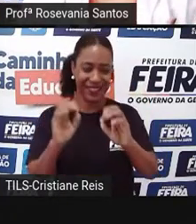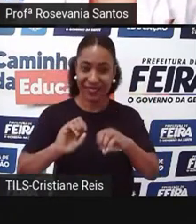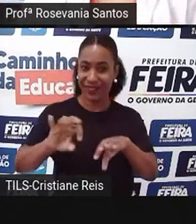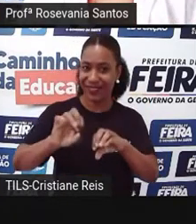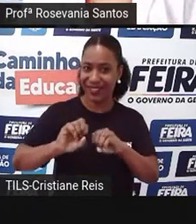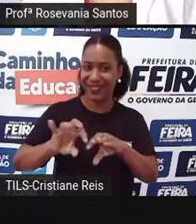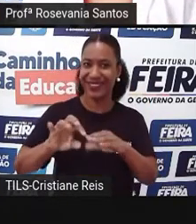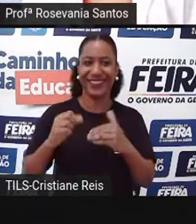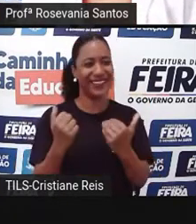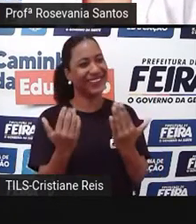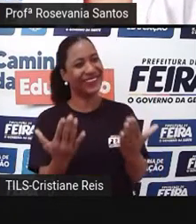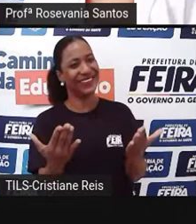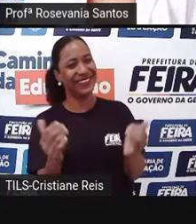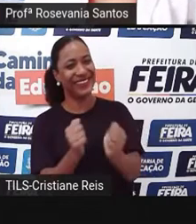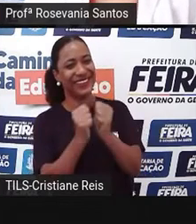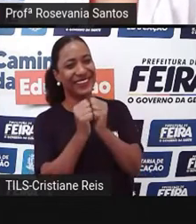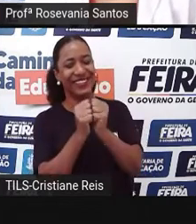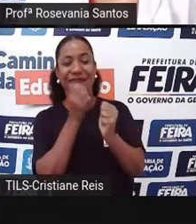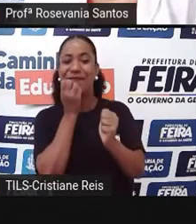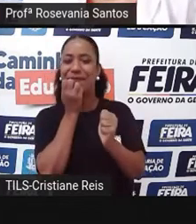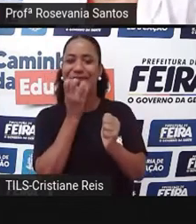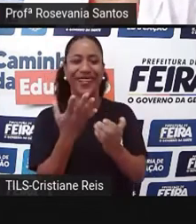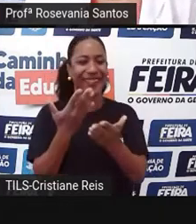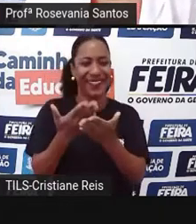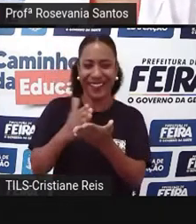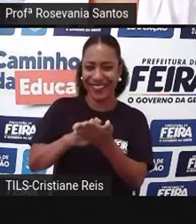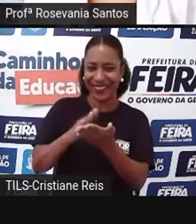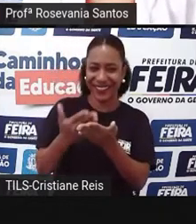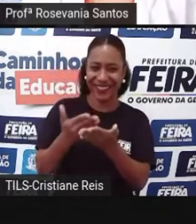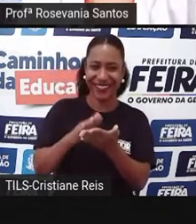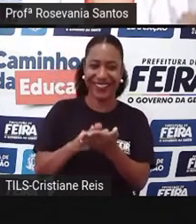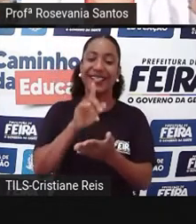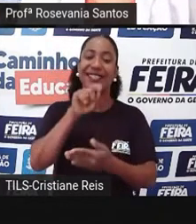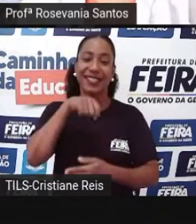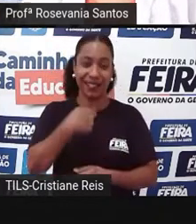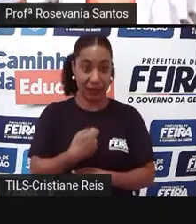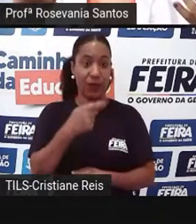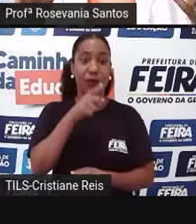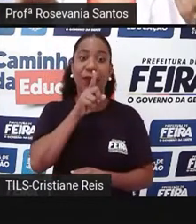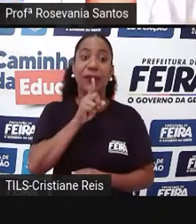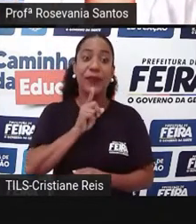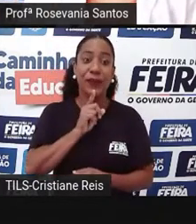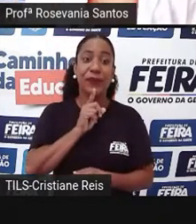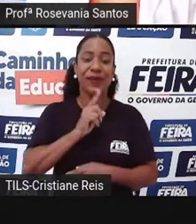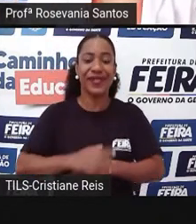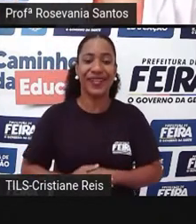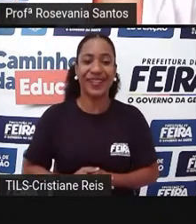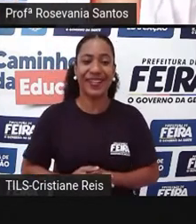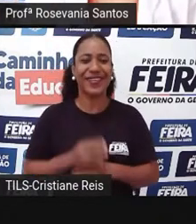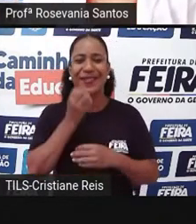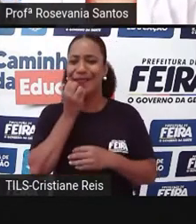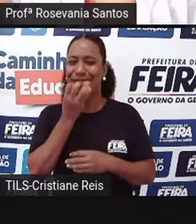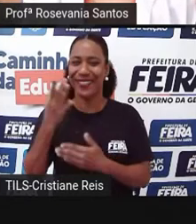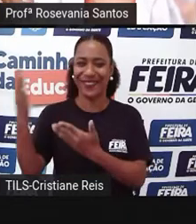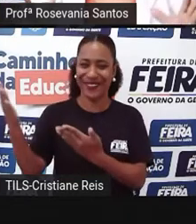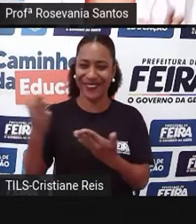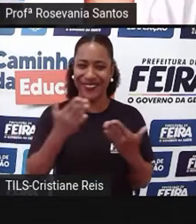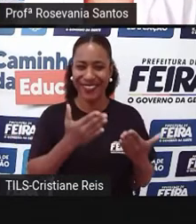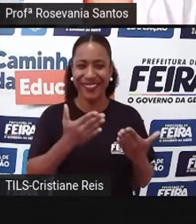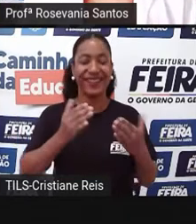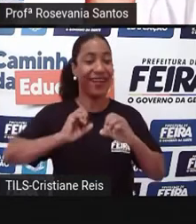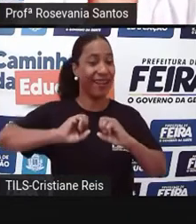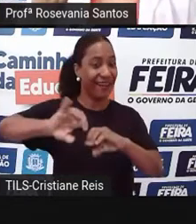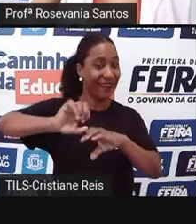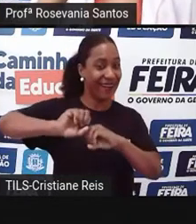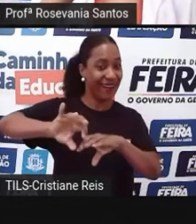sempre, muito bem acompanhada da nossa querida Cristiane, né. Então, sejam bem-vindos para a aula de hoje, a nossa aula do